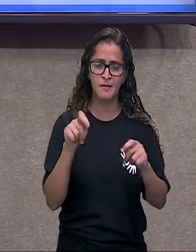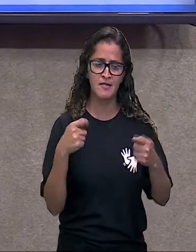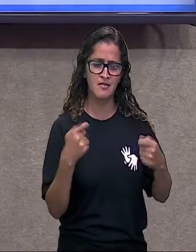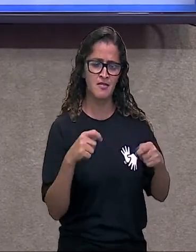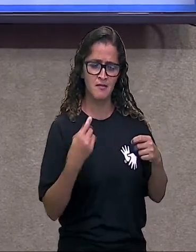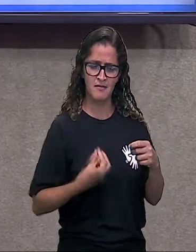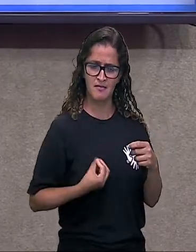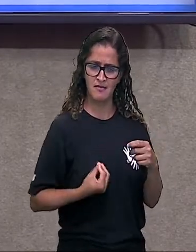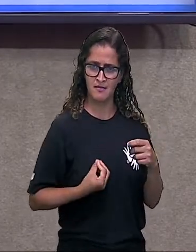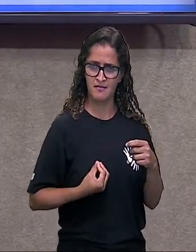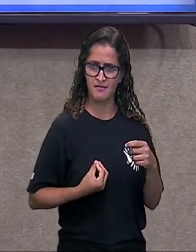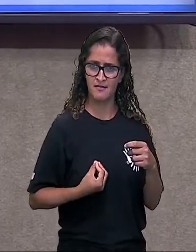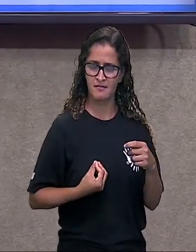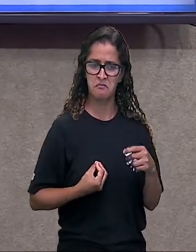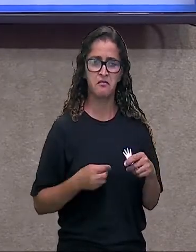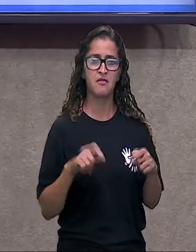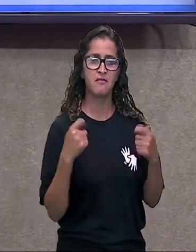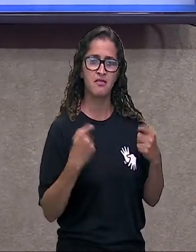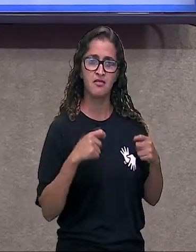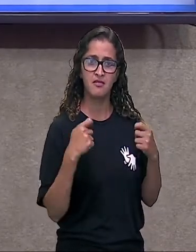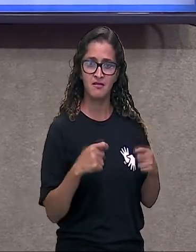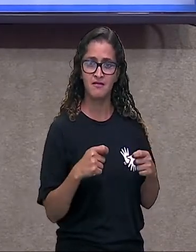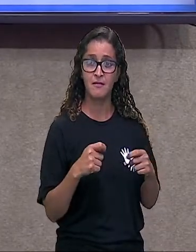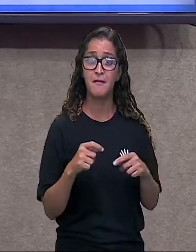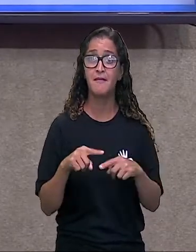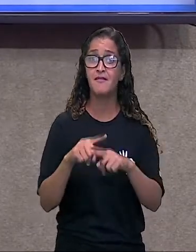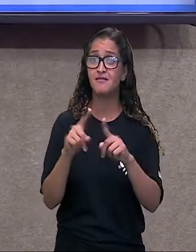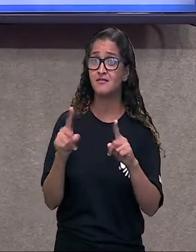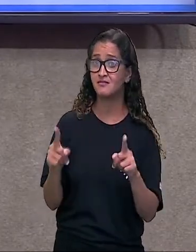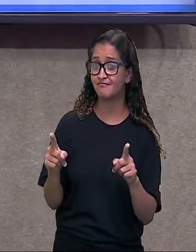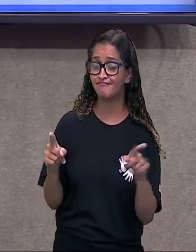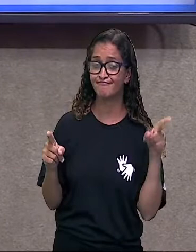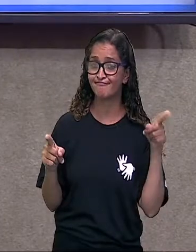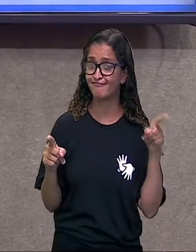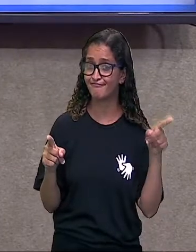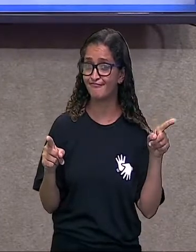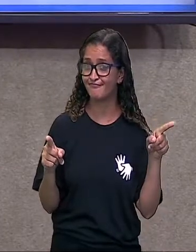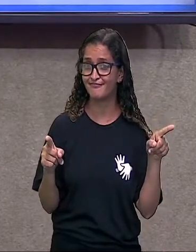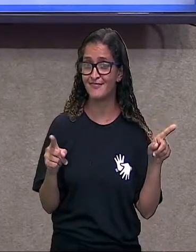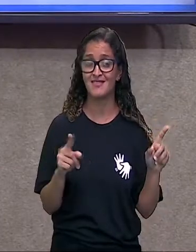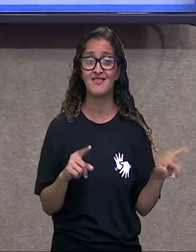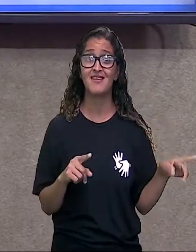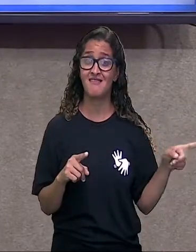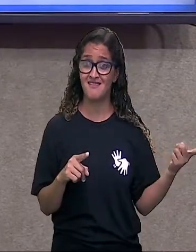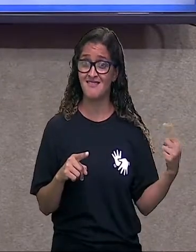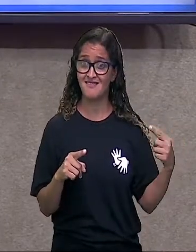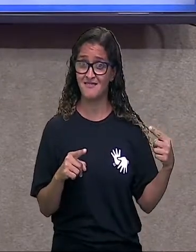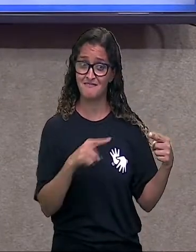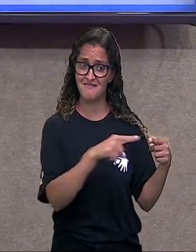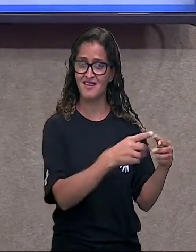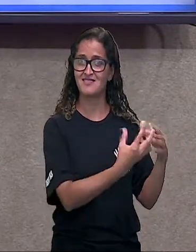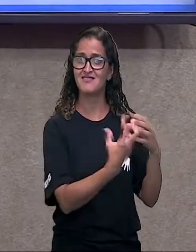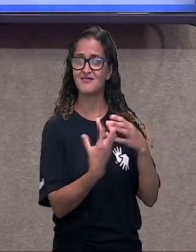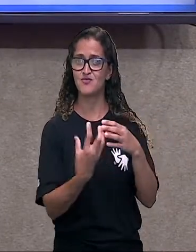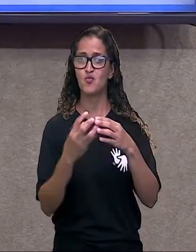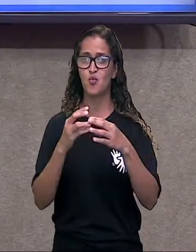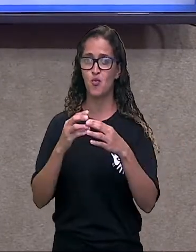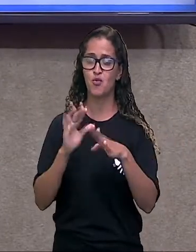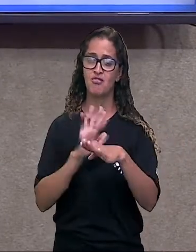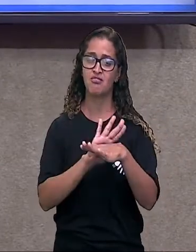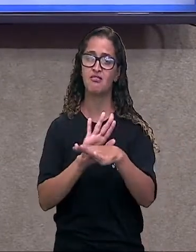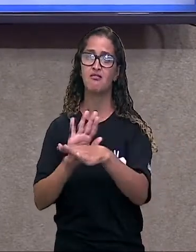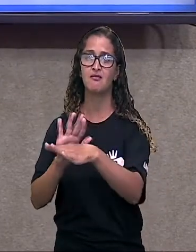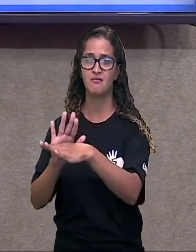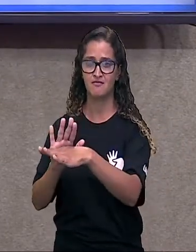seres vivos precisam, os seres não vivos são eles que fornecem. E as outras